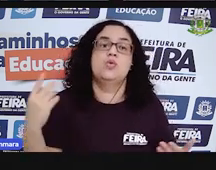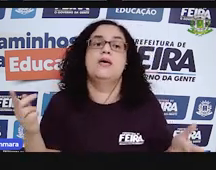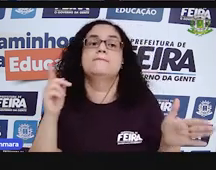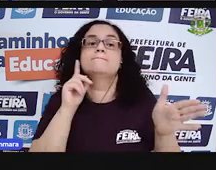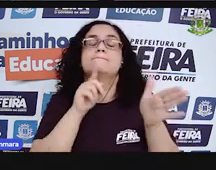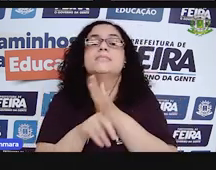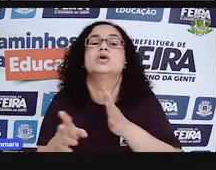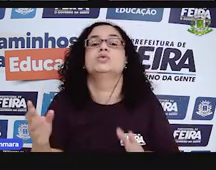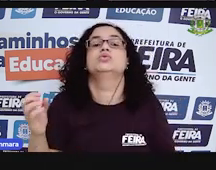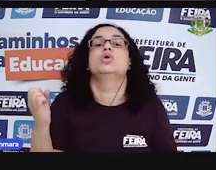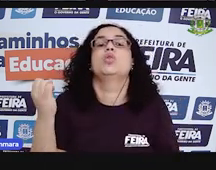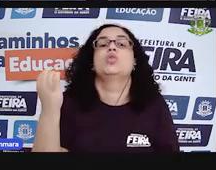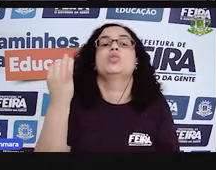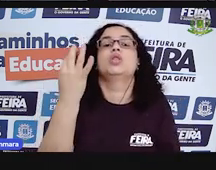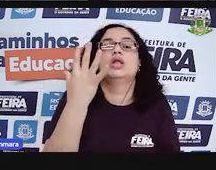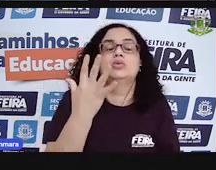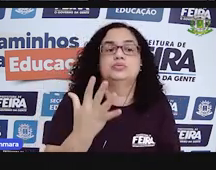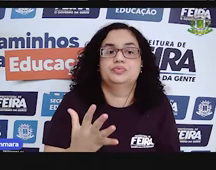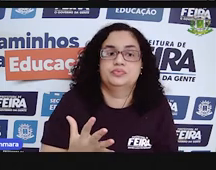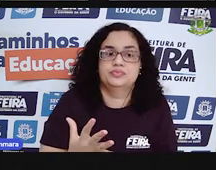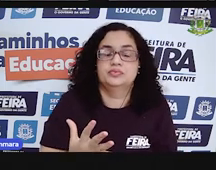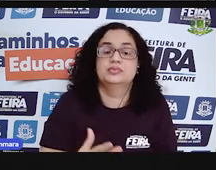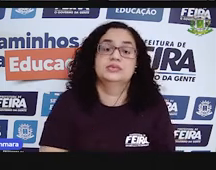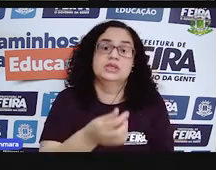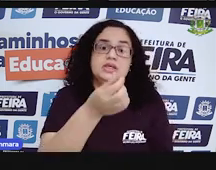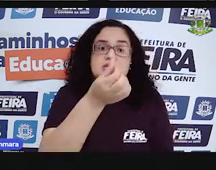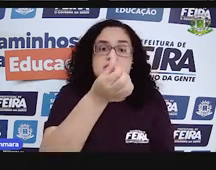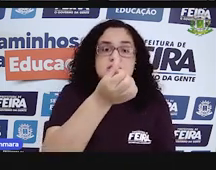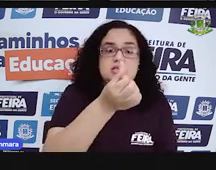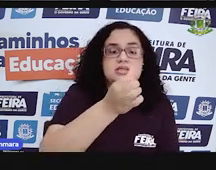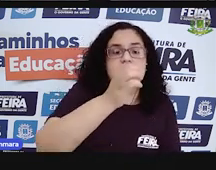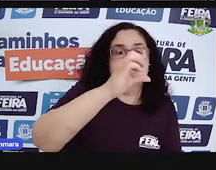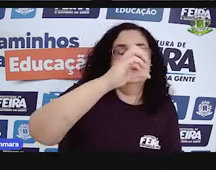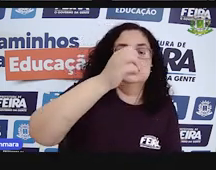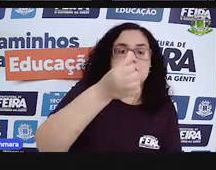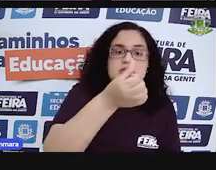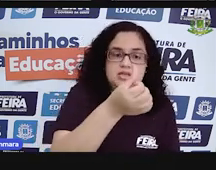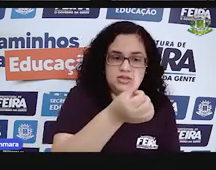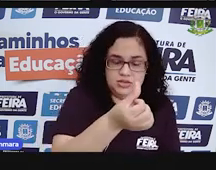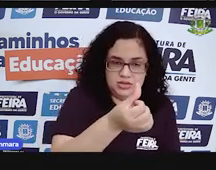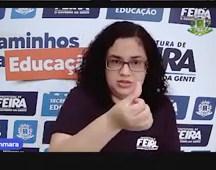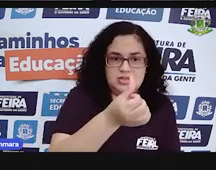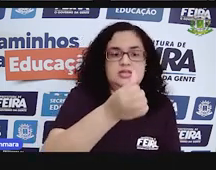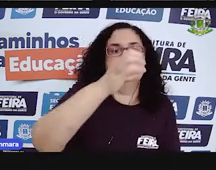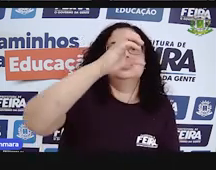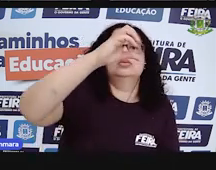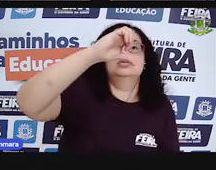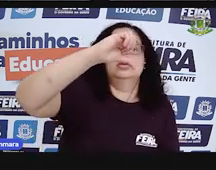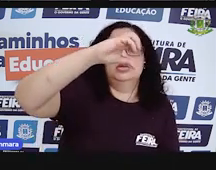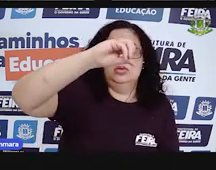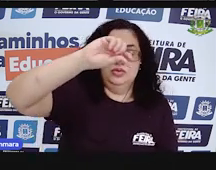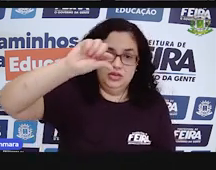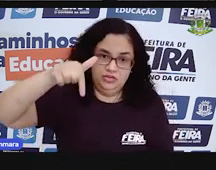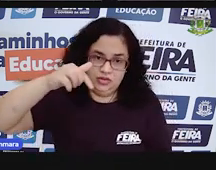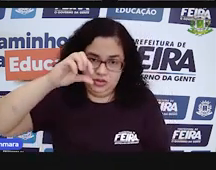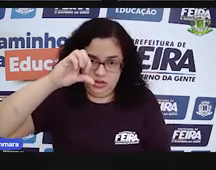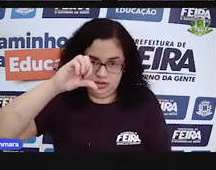Do total, o total 600,90 opa, 690,9